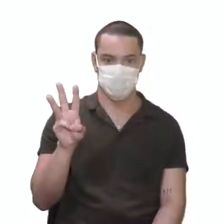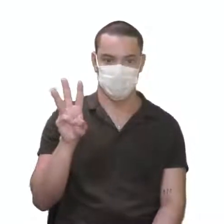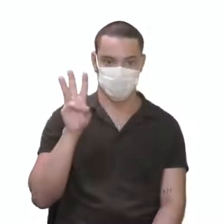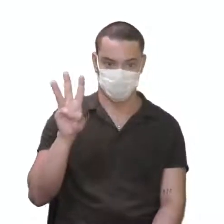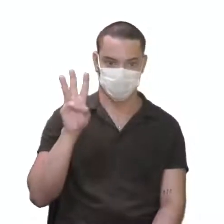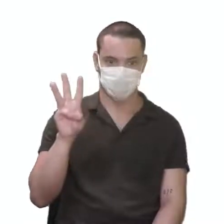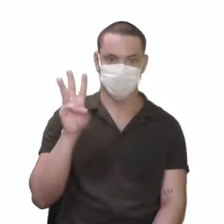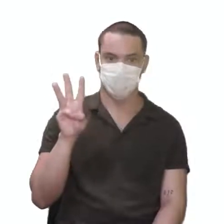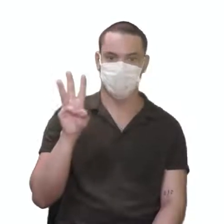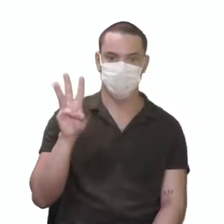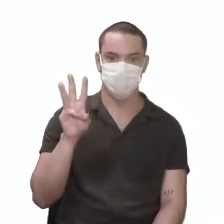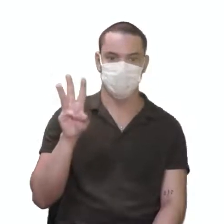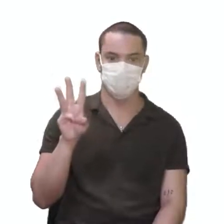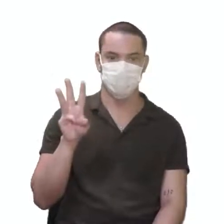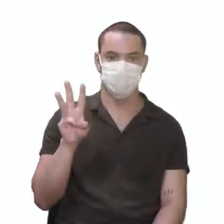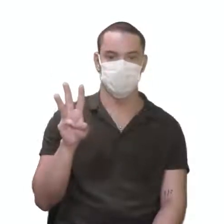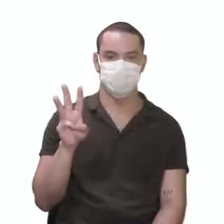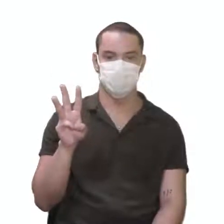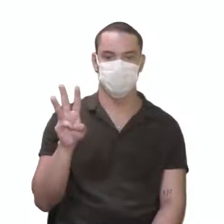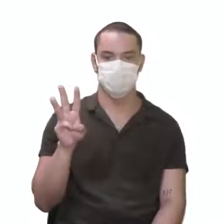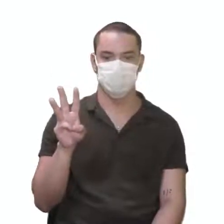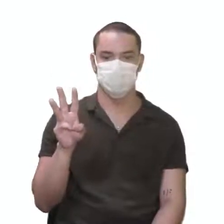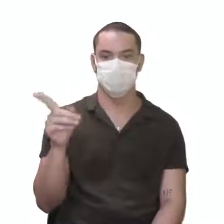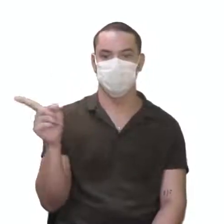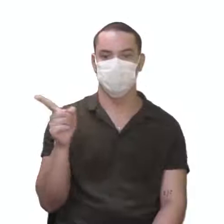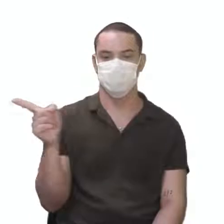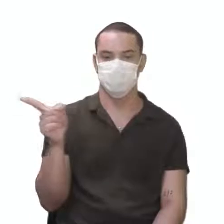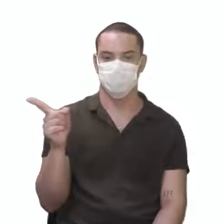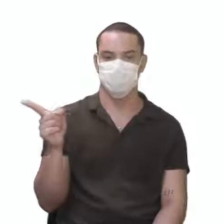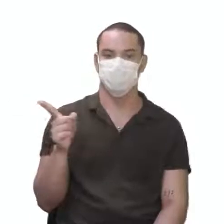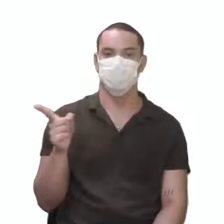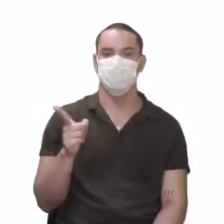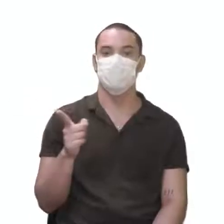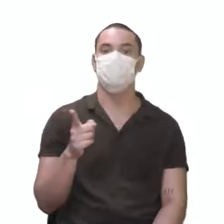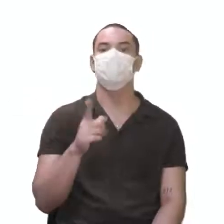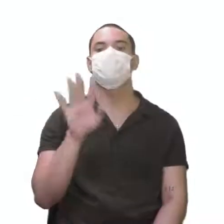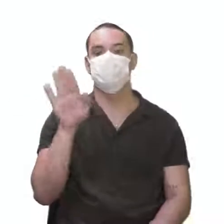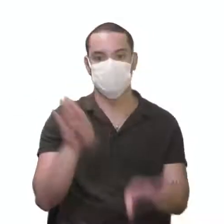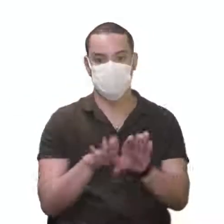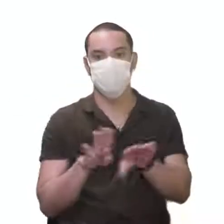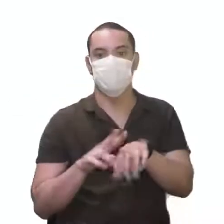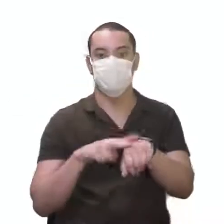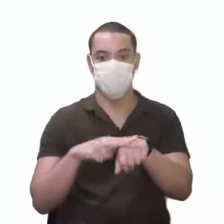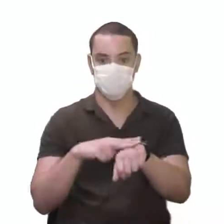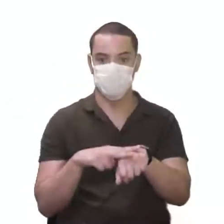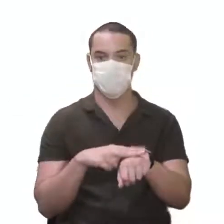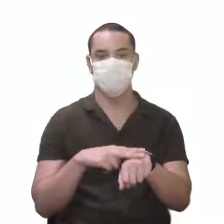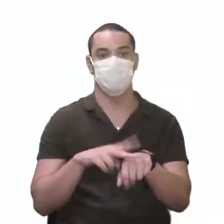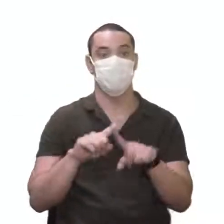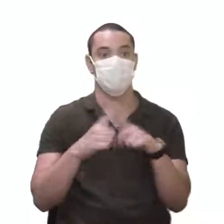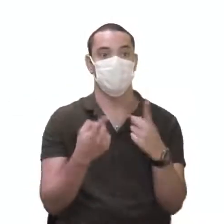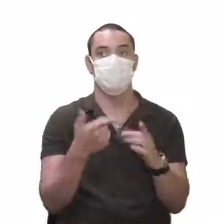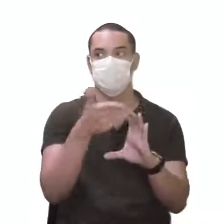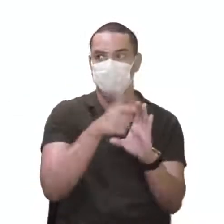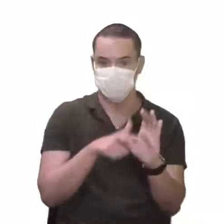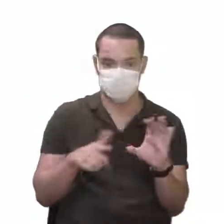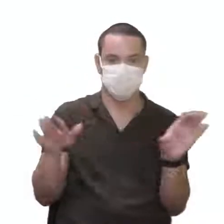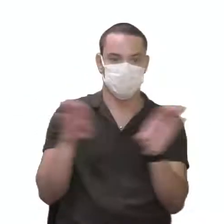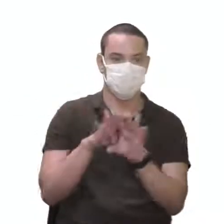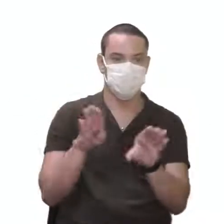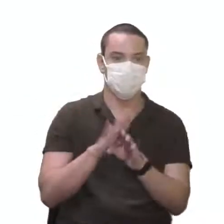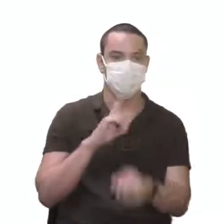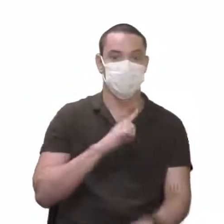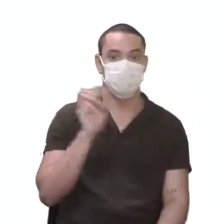Você vai ter três com sementes verdes e lisa e você vai ter três